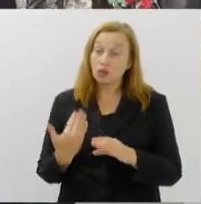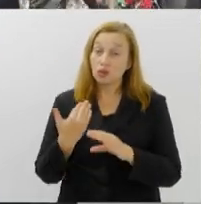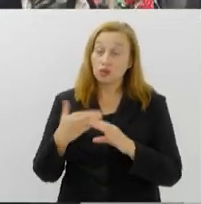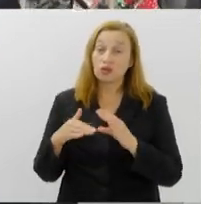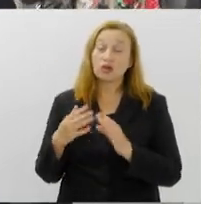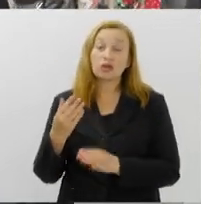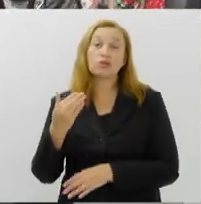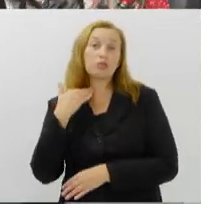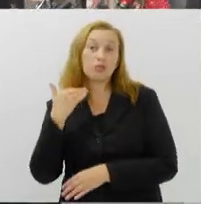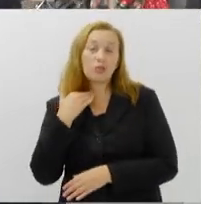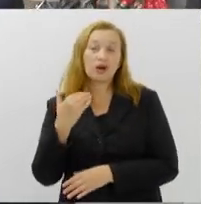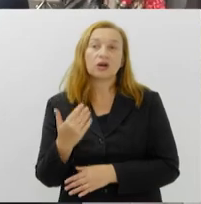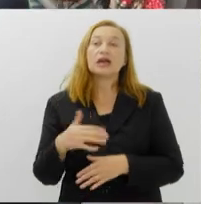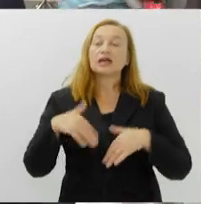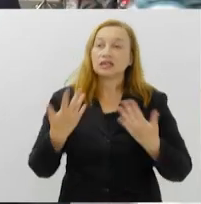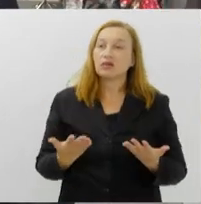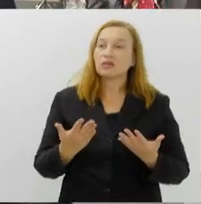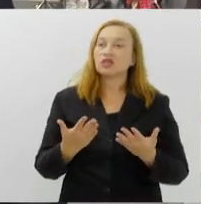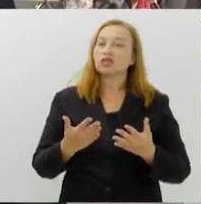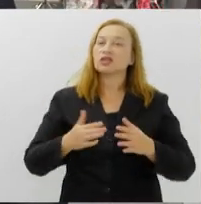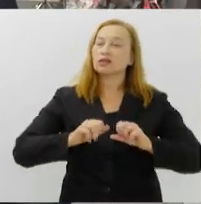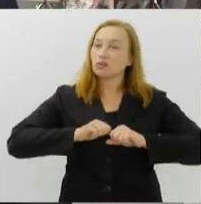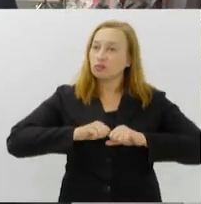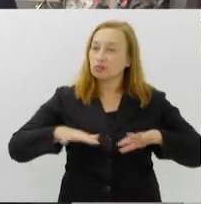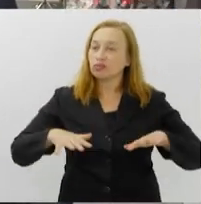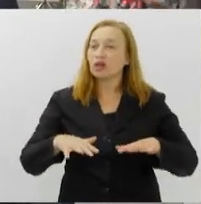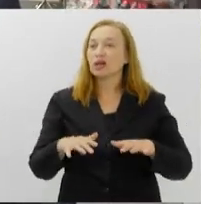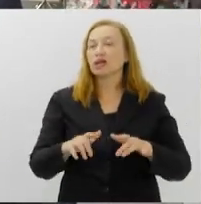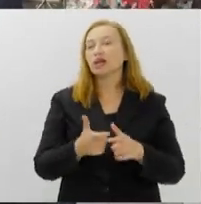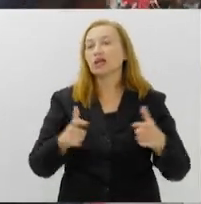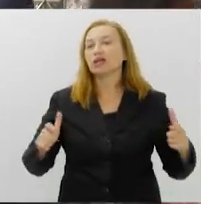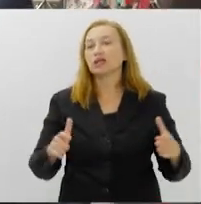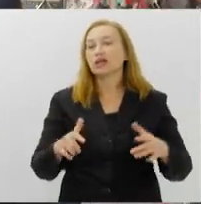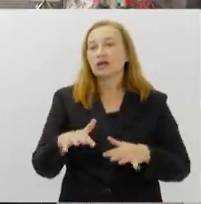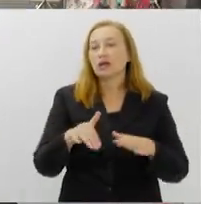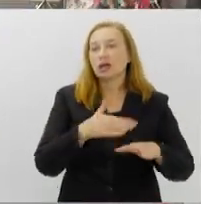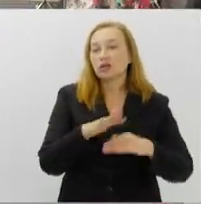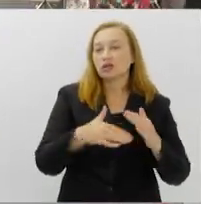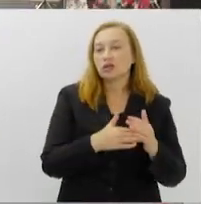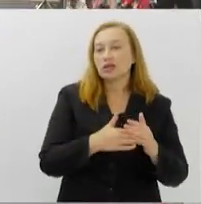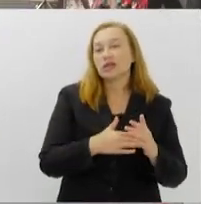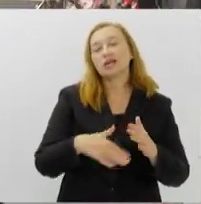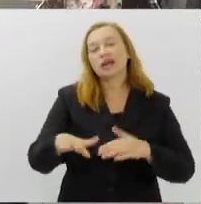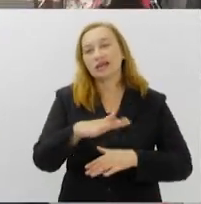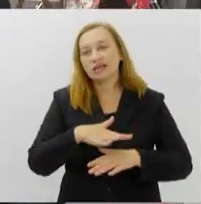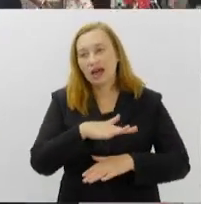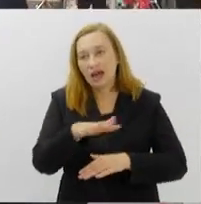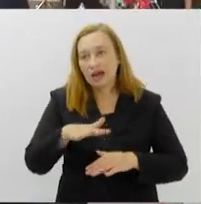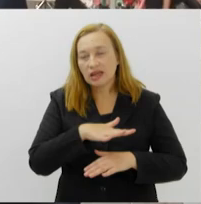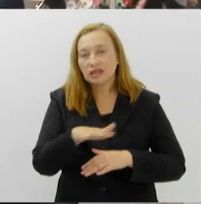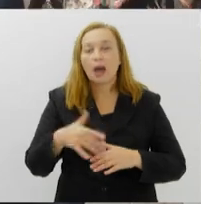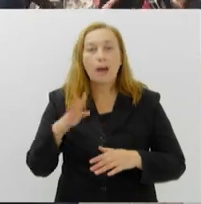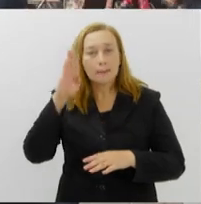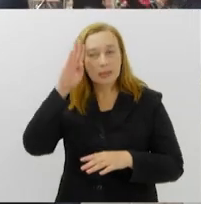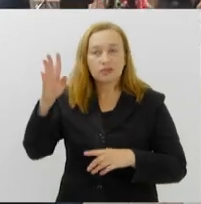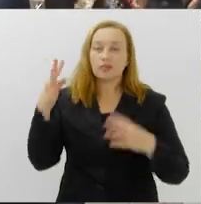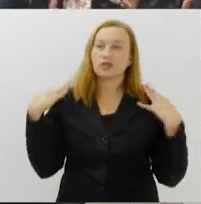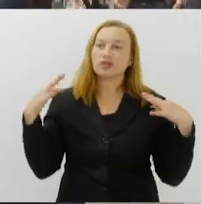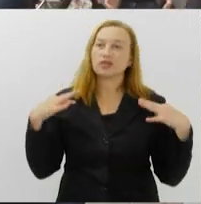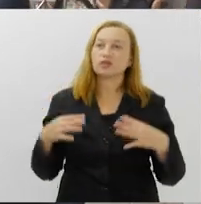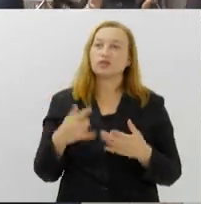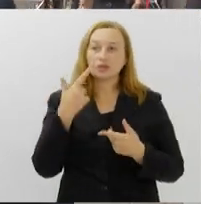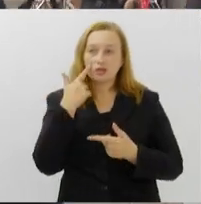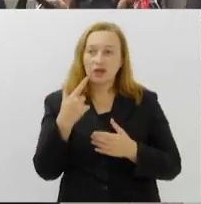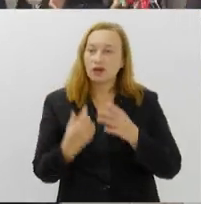para todos os setores e, principalmente, para o turismo. Quando a gente pega essa galera e a gente cria um calendário de